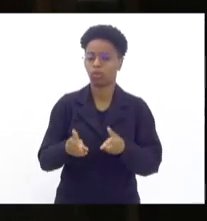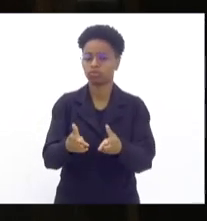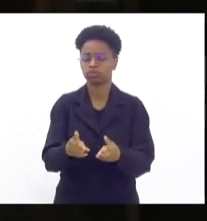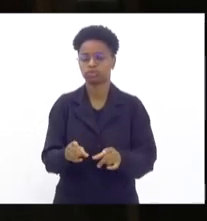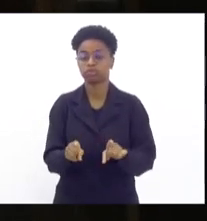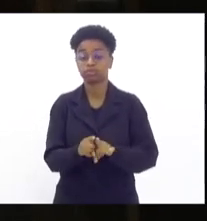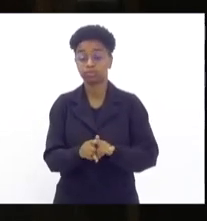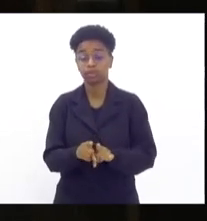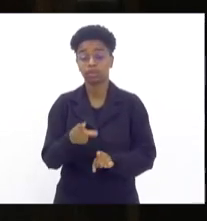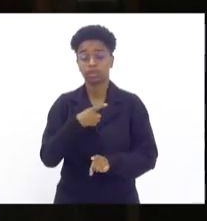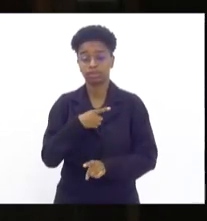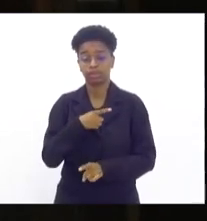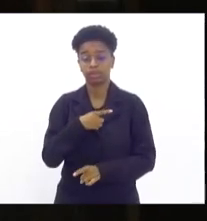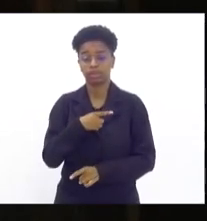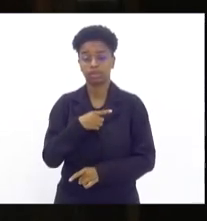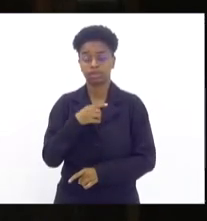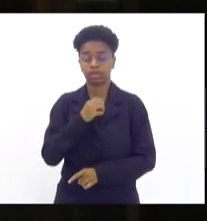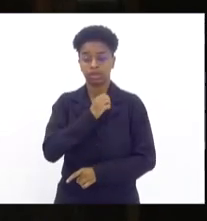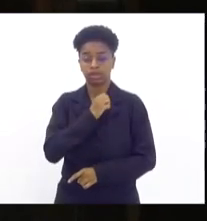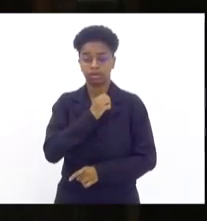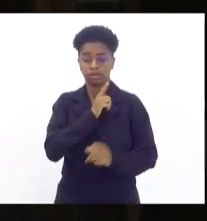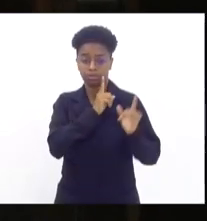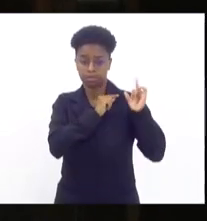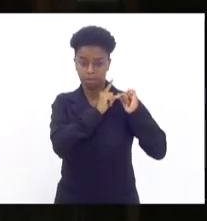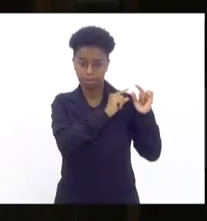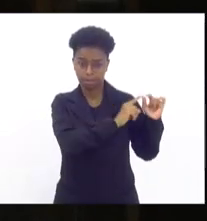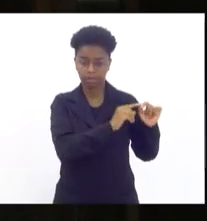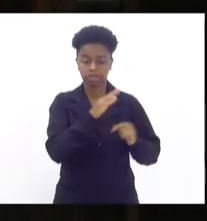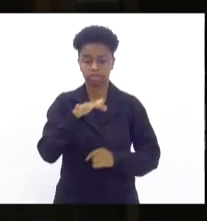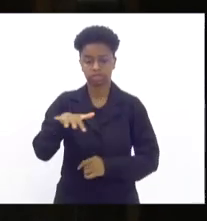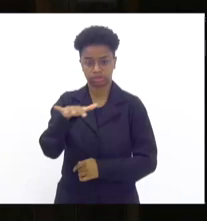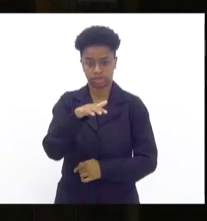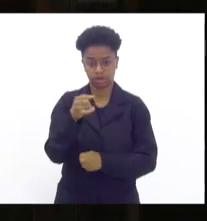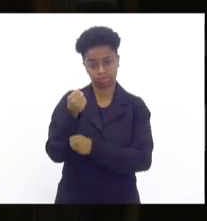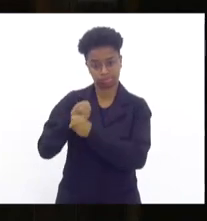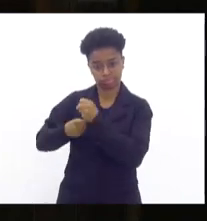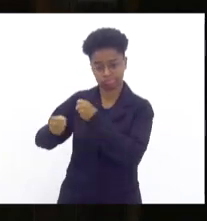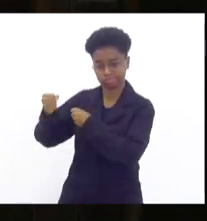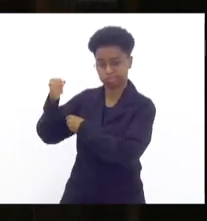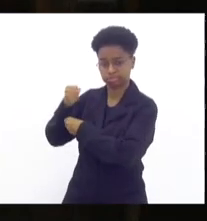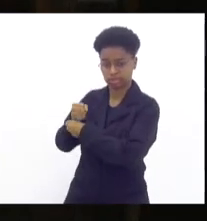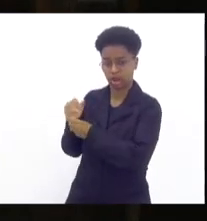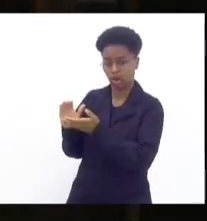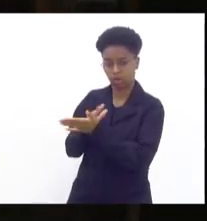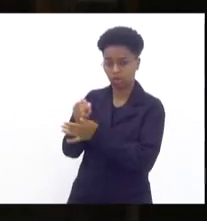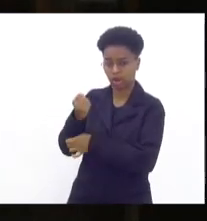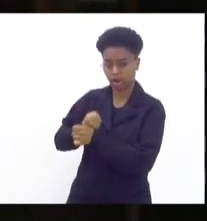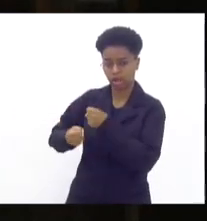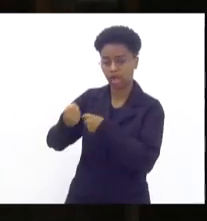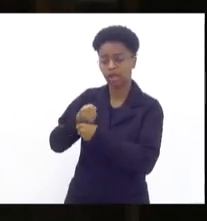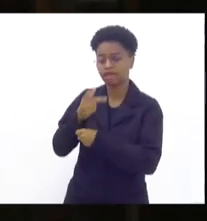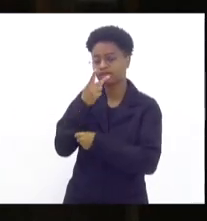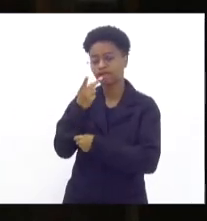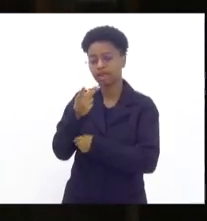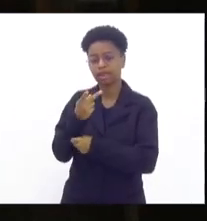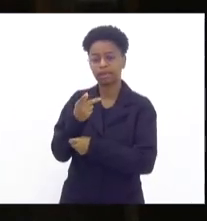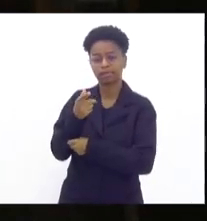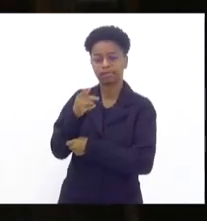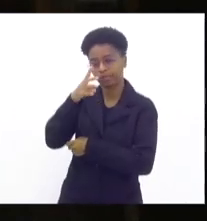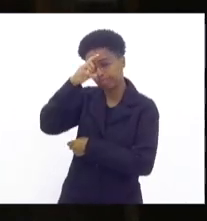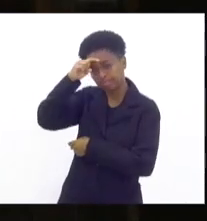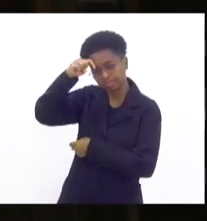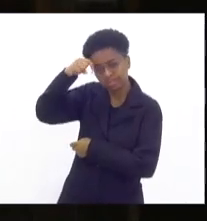Nós tivemos um comandante de geral, há uns anos atrás, ele falava de enxugar gelo. Nós seremos os melhores enxugadores de